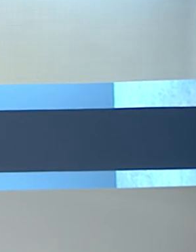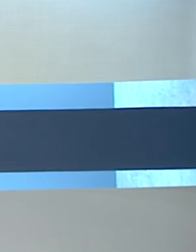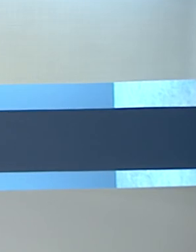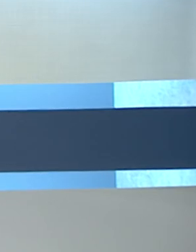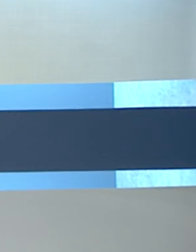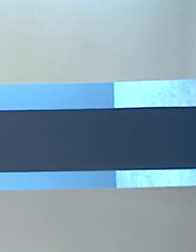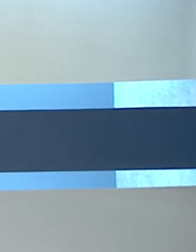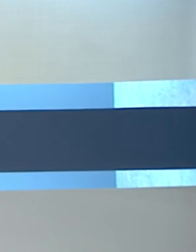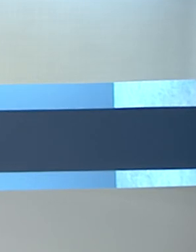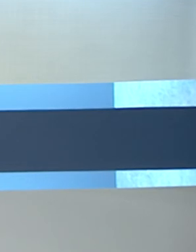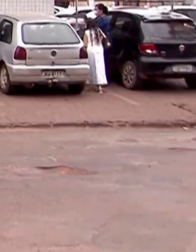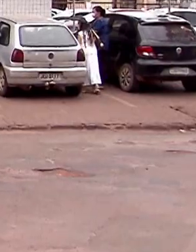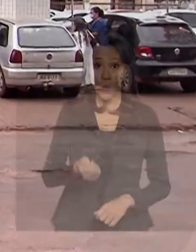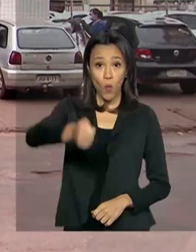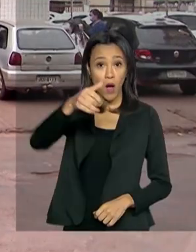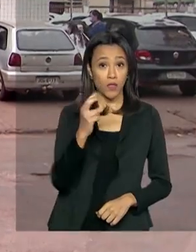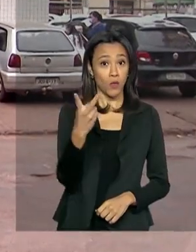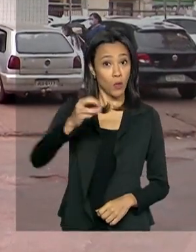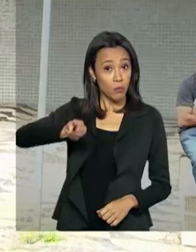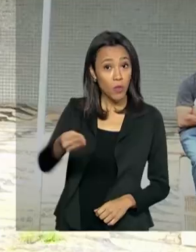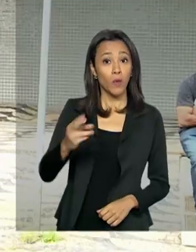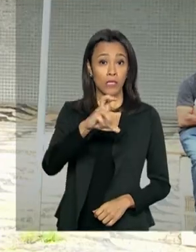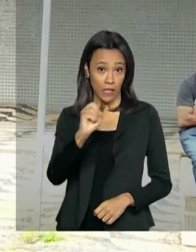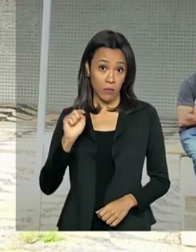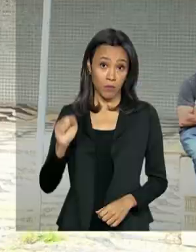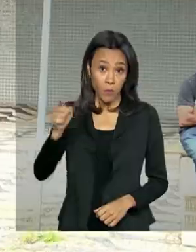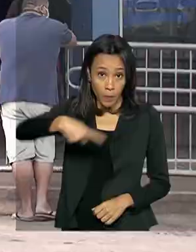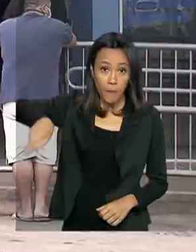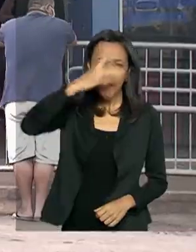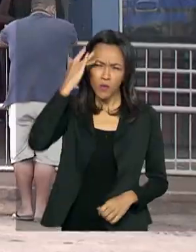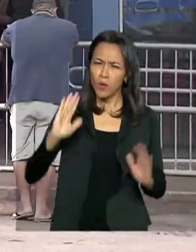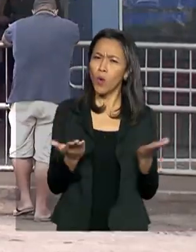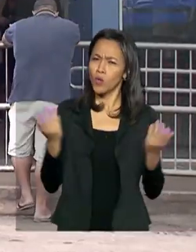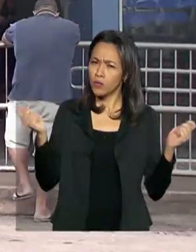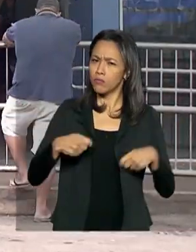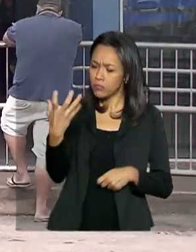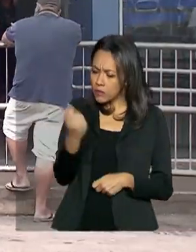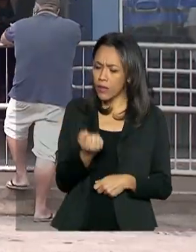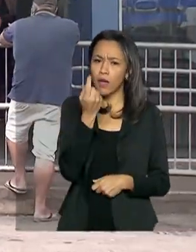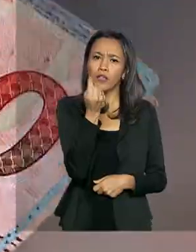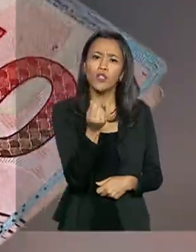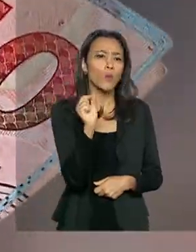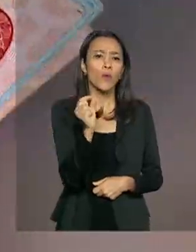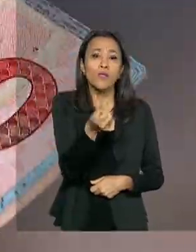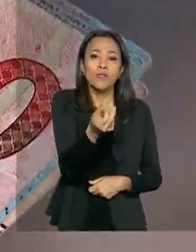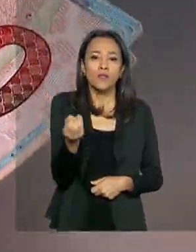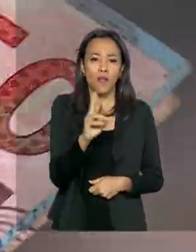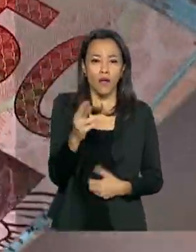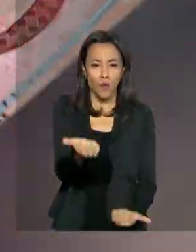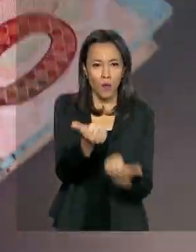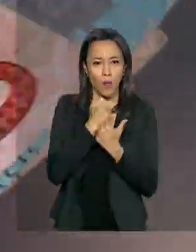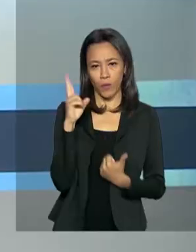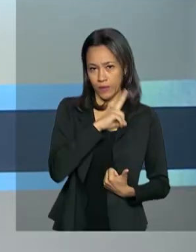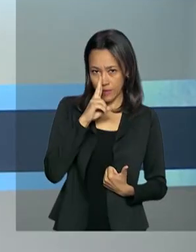Olá, bom dia! Quase 2 milhões e meio de pessoas podem sacar hoje em dinheiro os 600 reais do auxílio